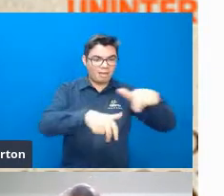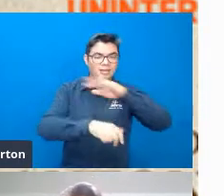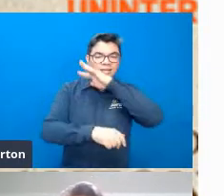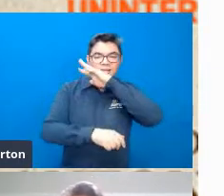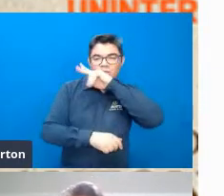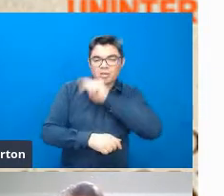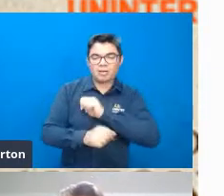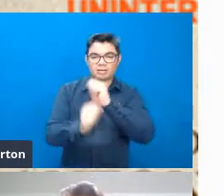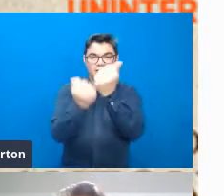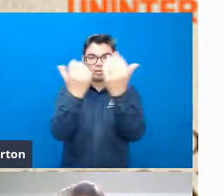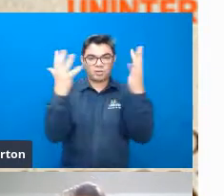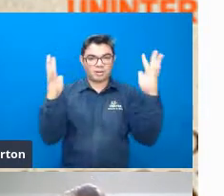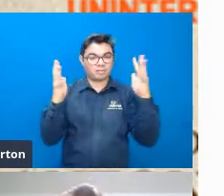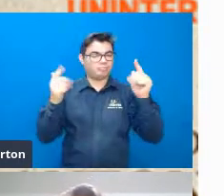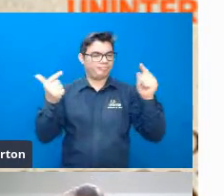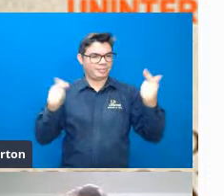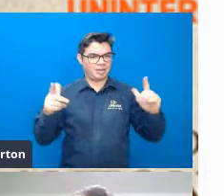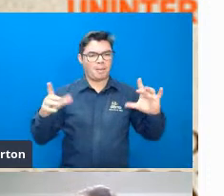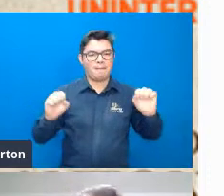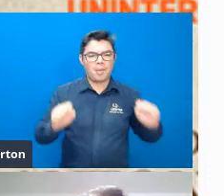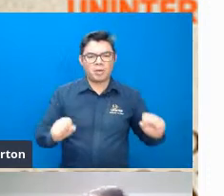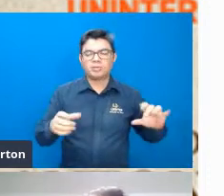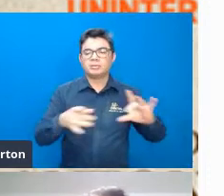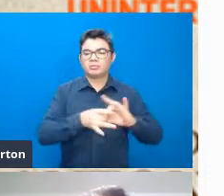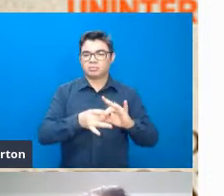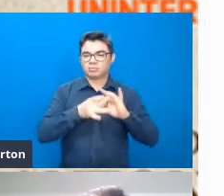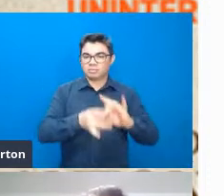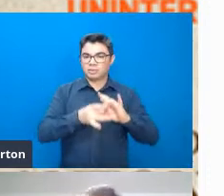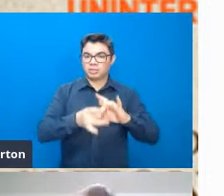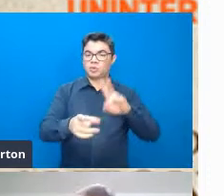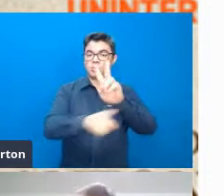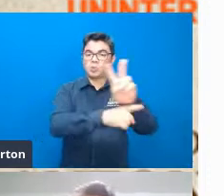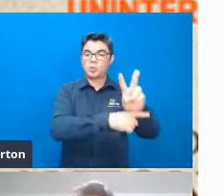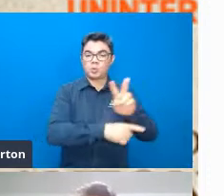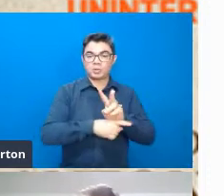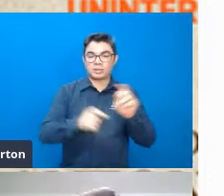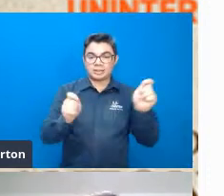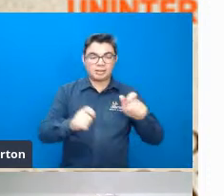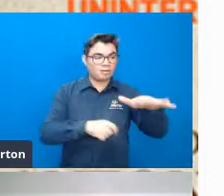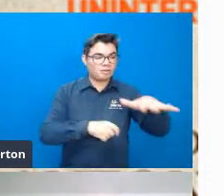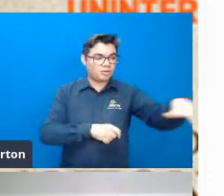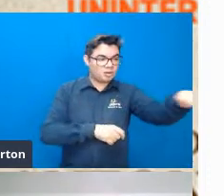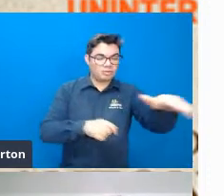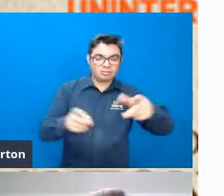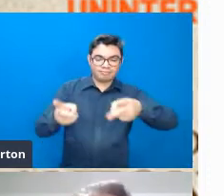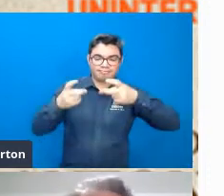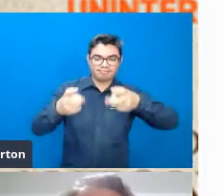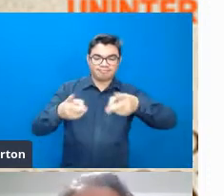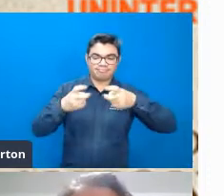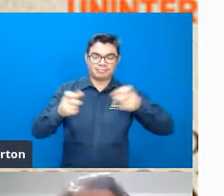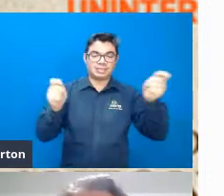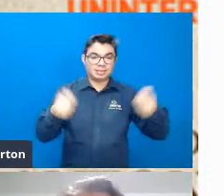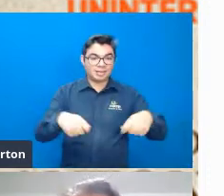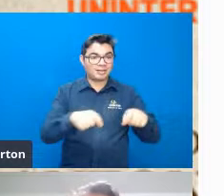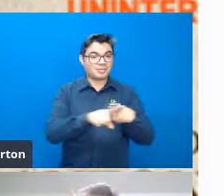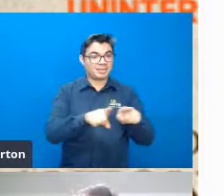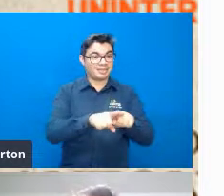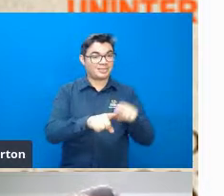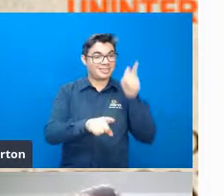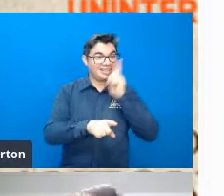maior quantidade da natureza enquanto preservá-la em uma outra região pode passar por favor